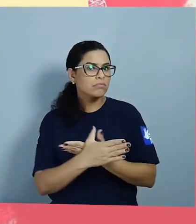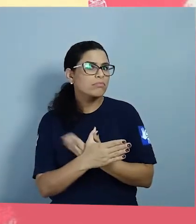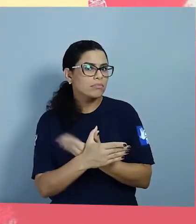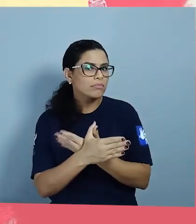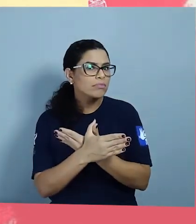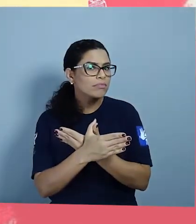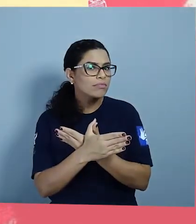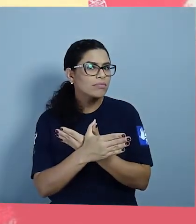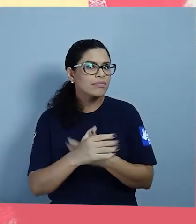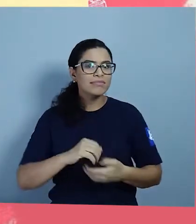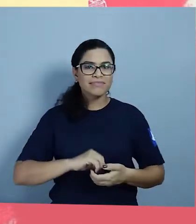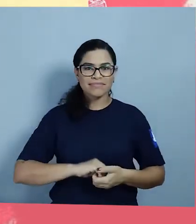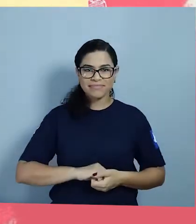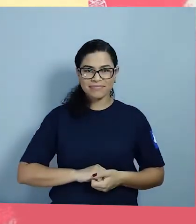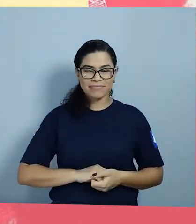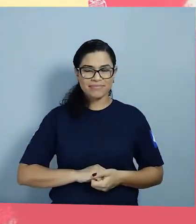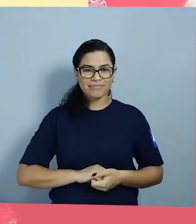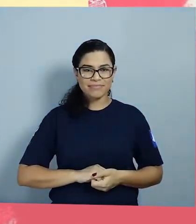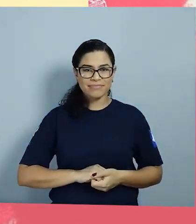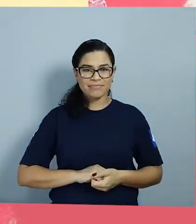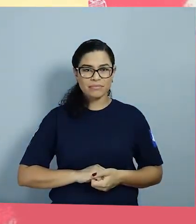Ela é uma borboleta?